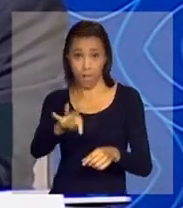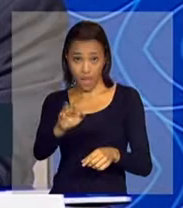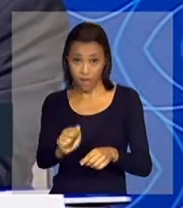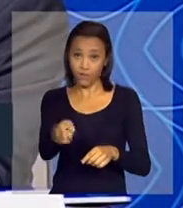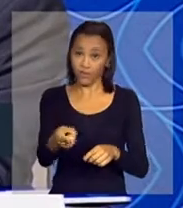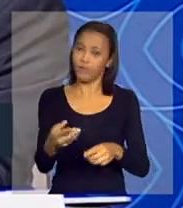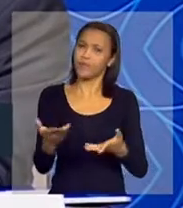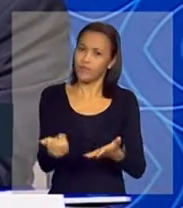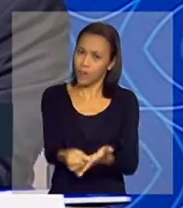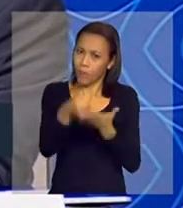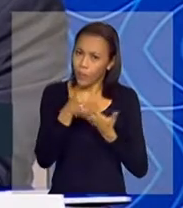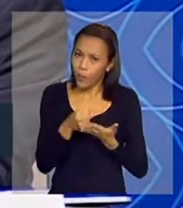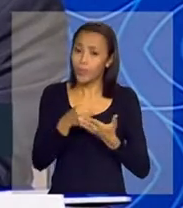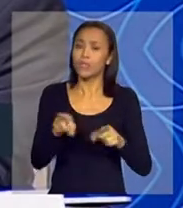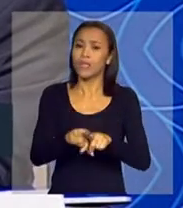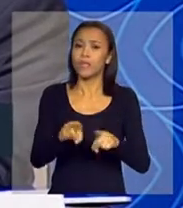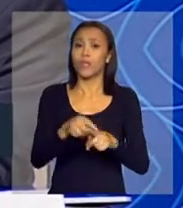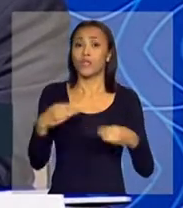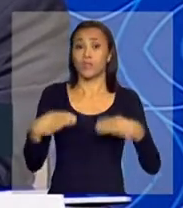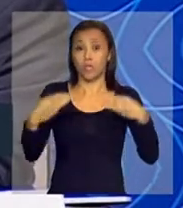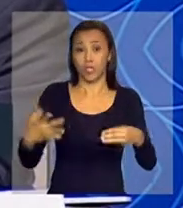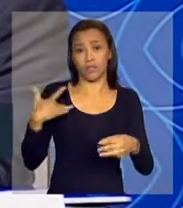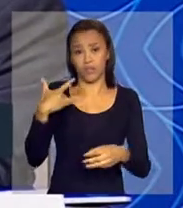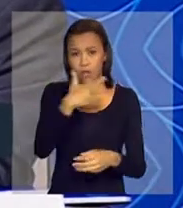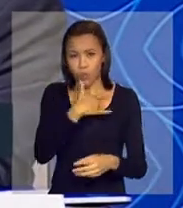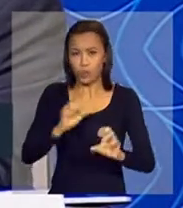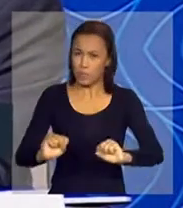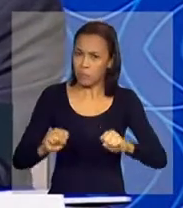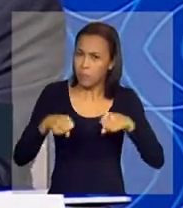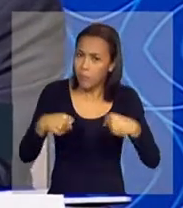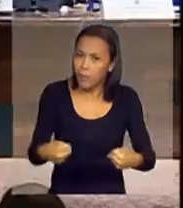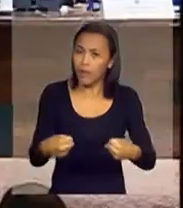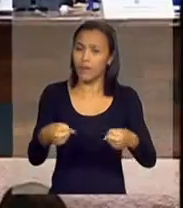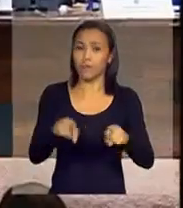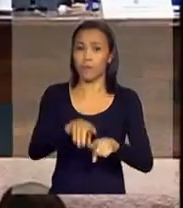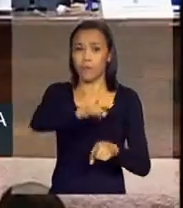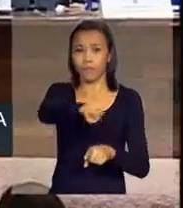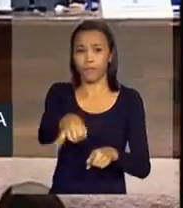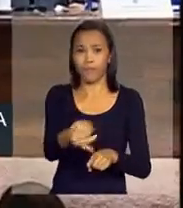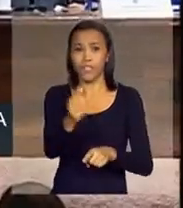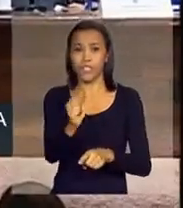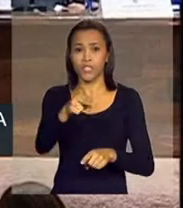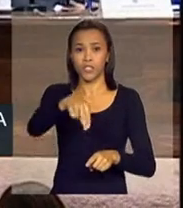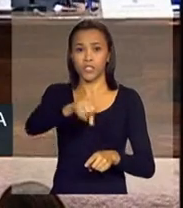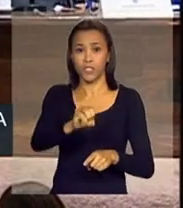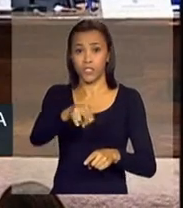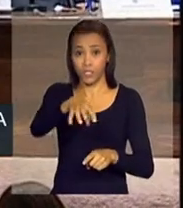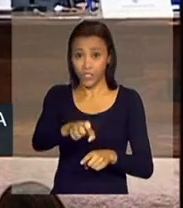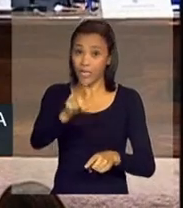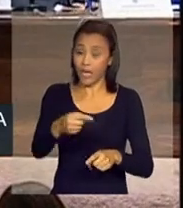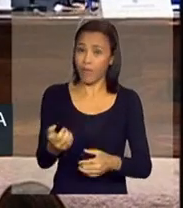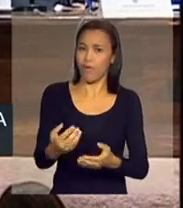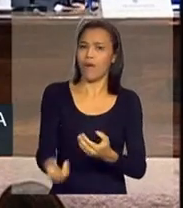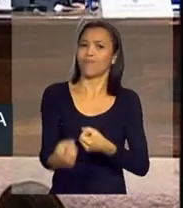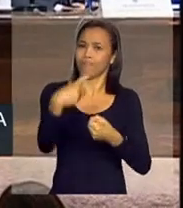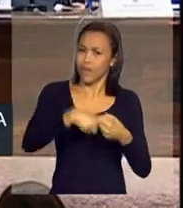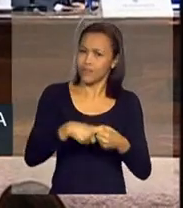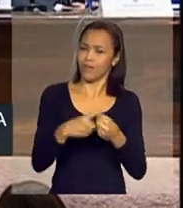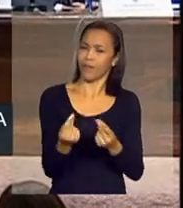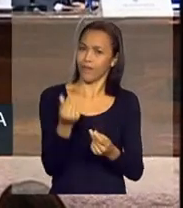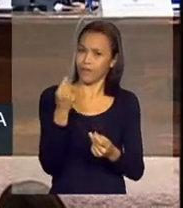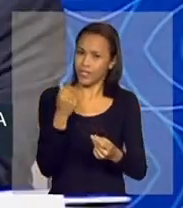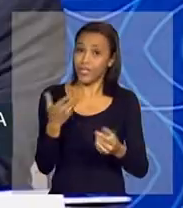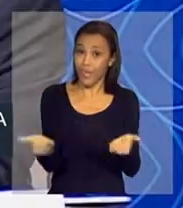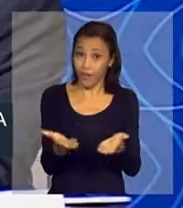Suplicy, o Ministério da Saúde, com todo o seu empenho em juntar a Janine, que já é nossa parceira antiga e como secretária agora executiva do